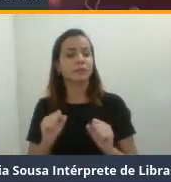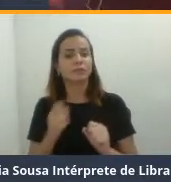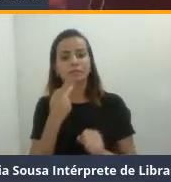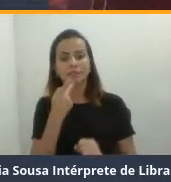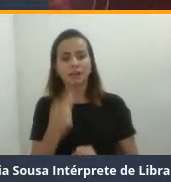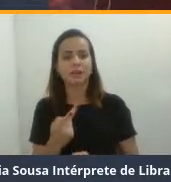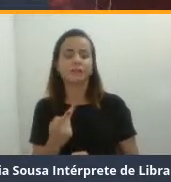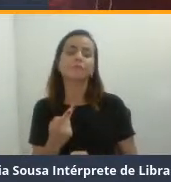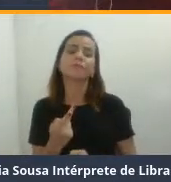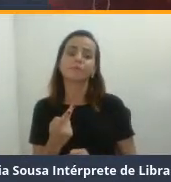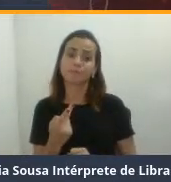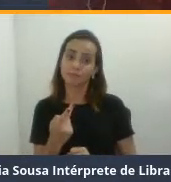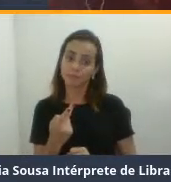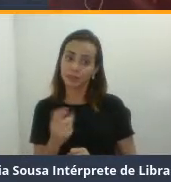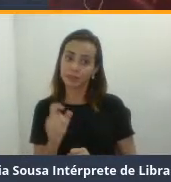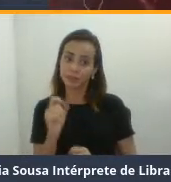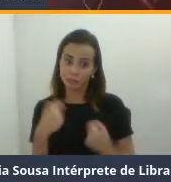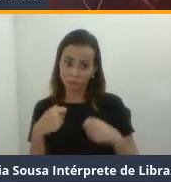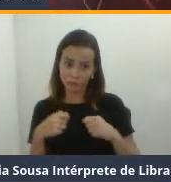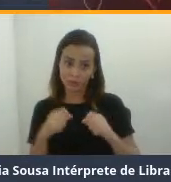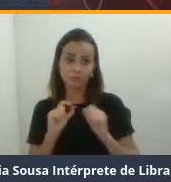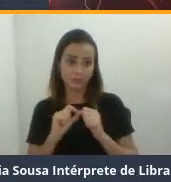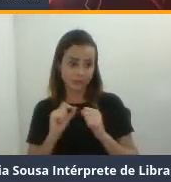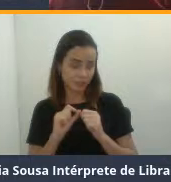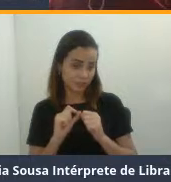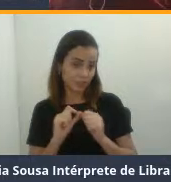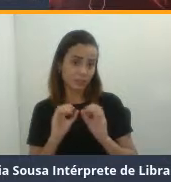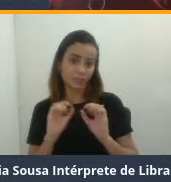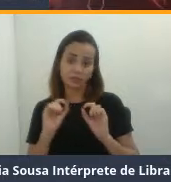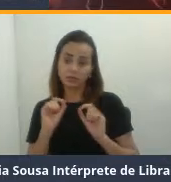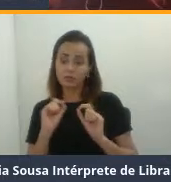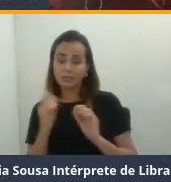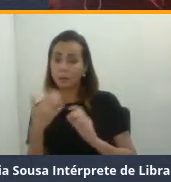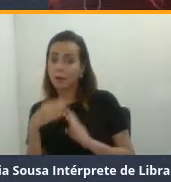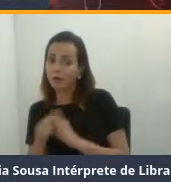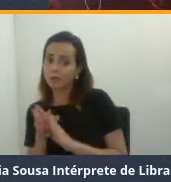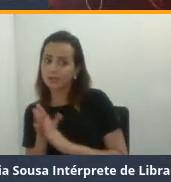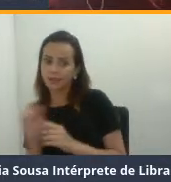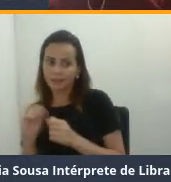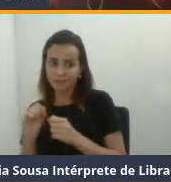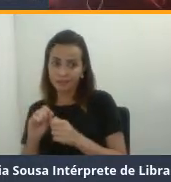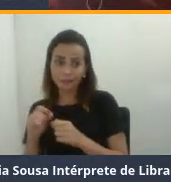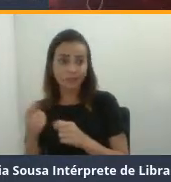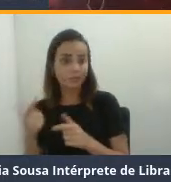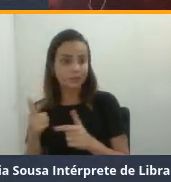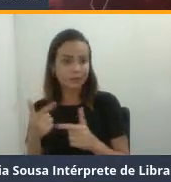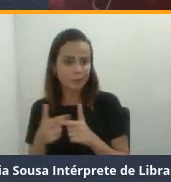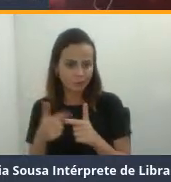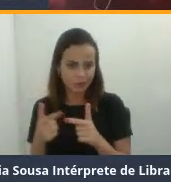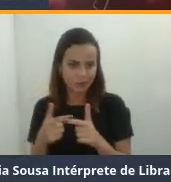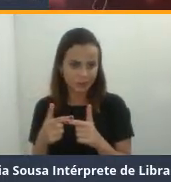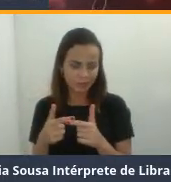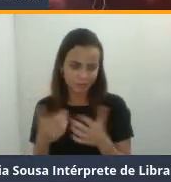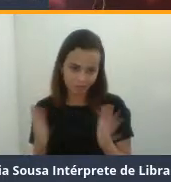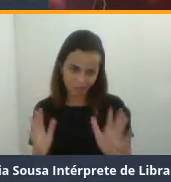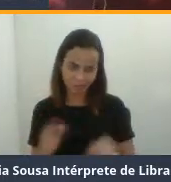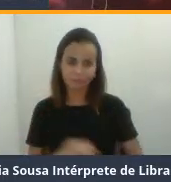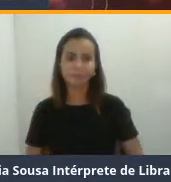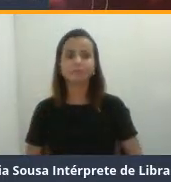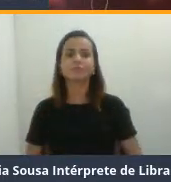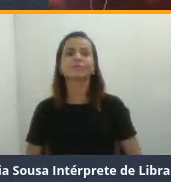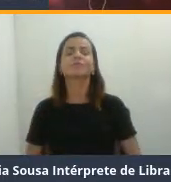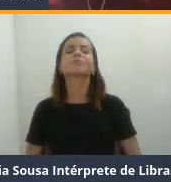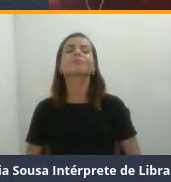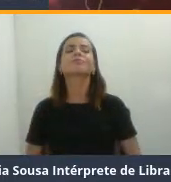o que você pode fazer e o que você não pode fazer para não ocorrer nenhum tipo de lesão, certo? Porque a gente